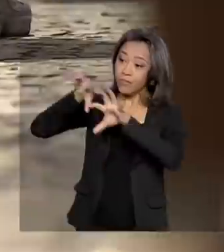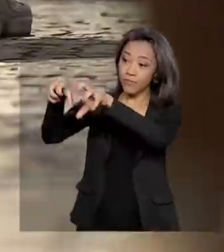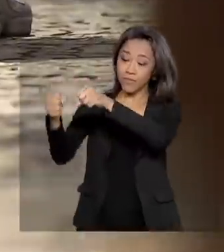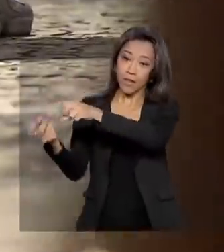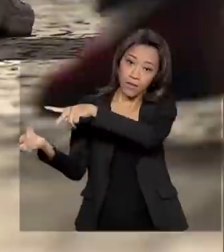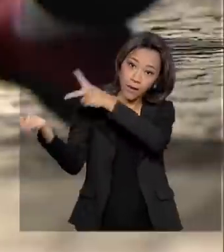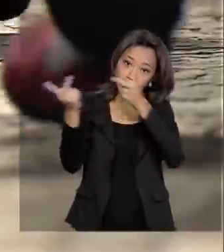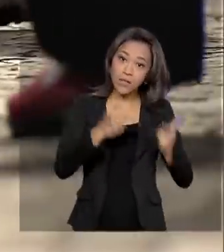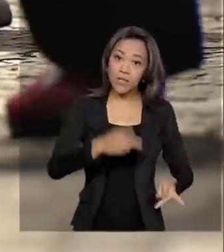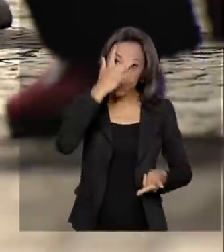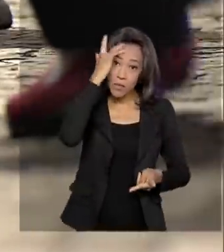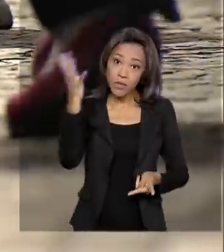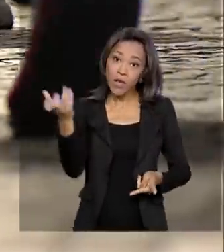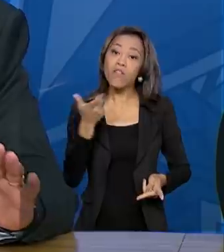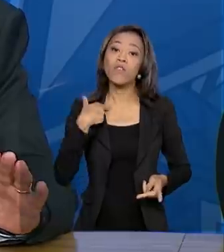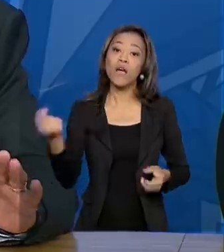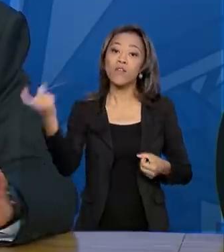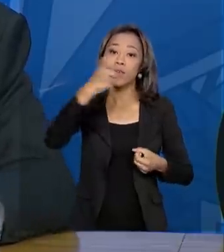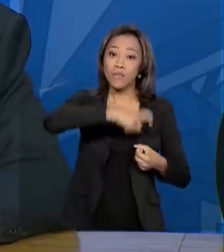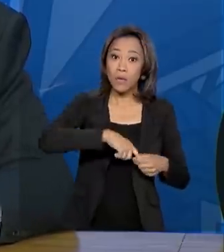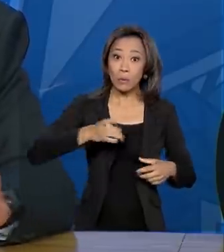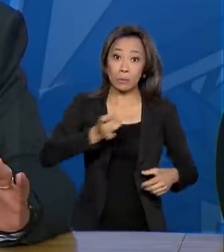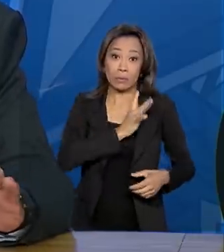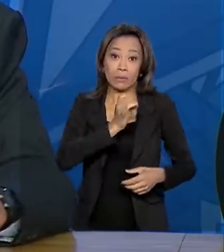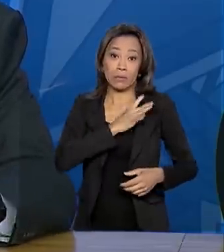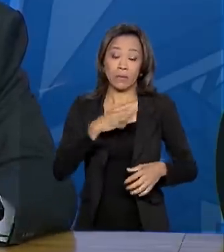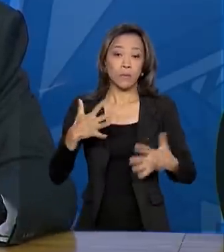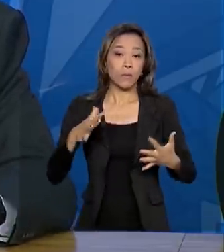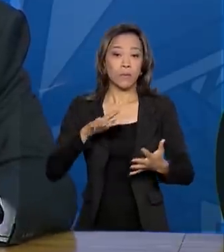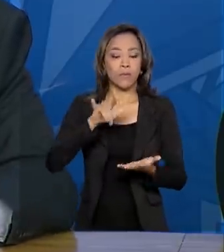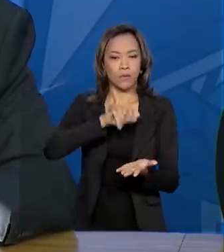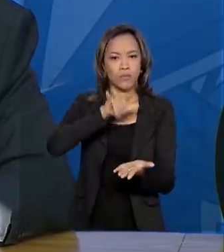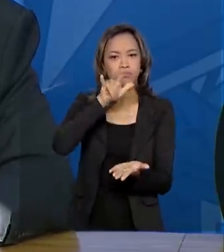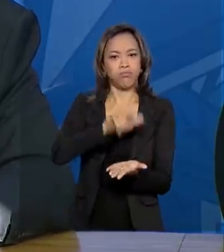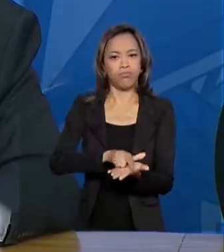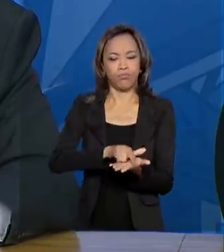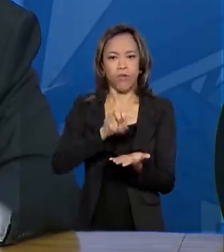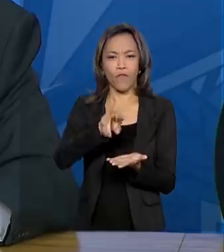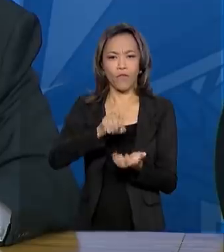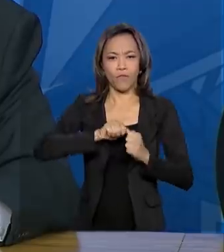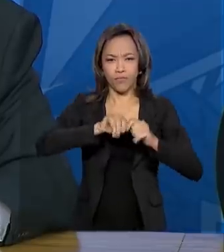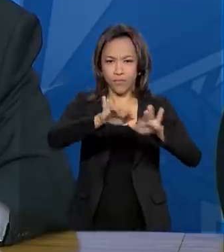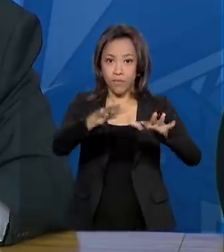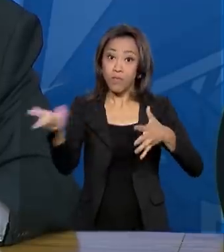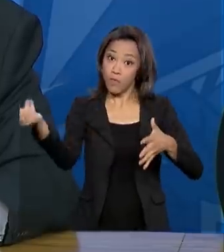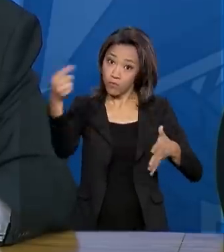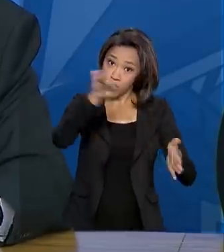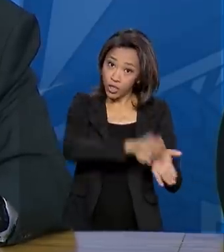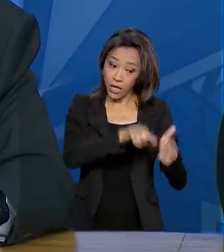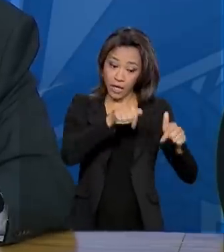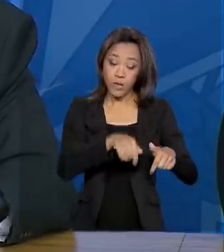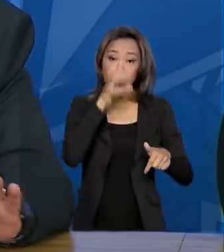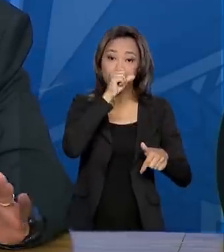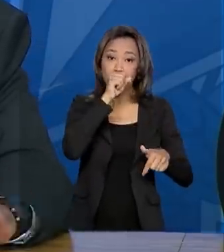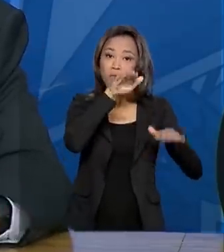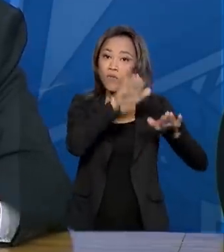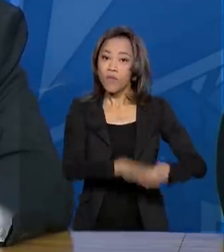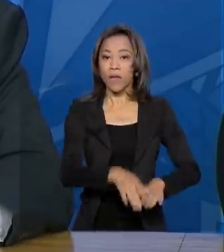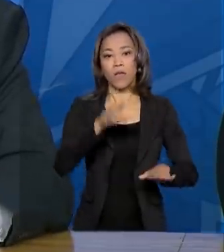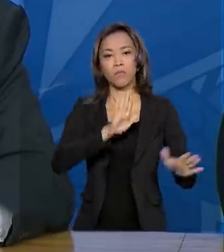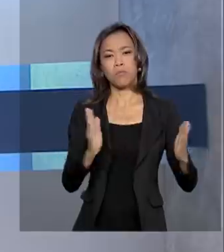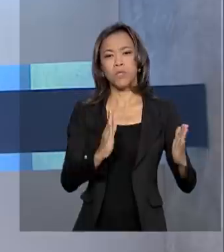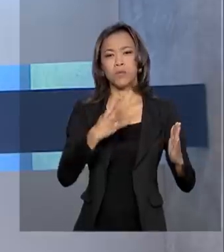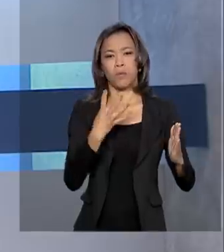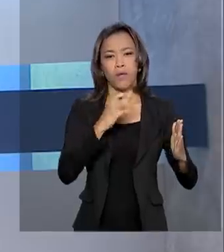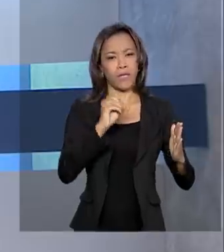retornar ao Brasil com receio do coronavírus. Eles devem chegar no sábado e vão ficar em quarentena na base aérea de Anápolis, em